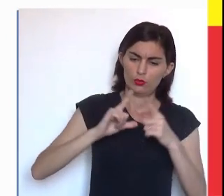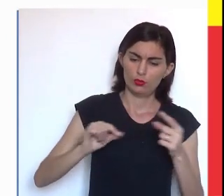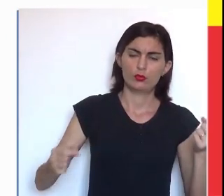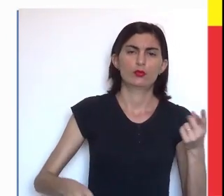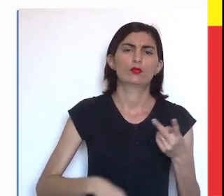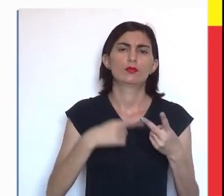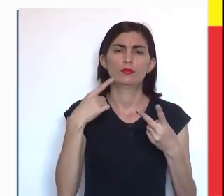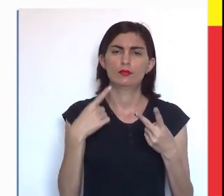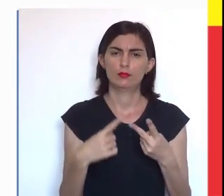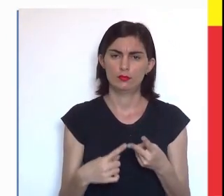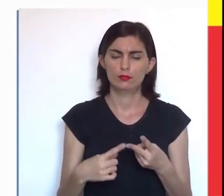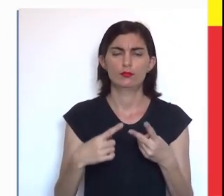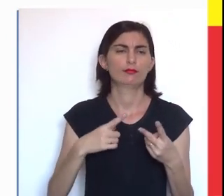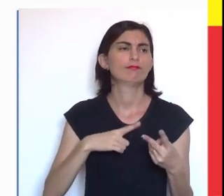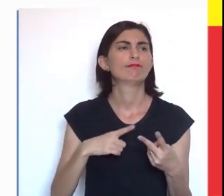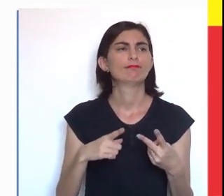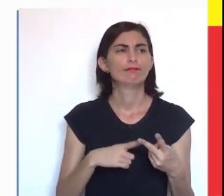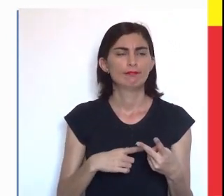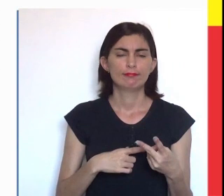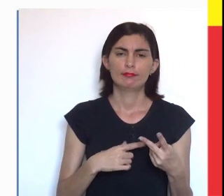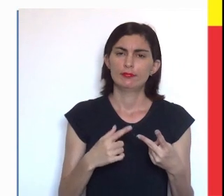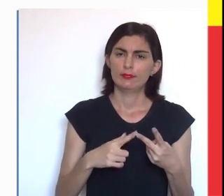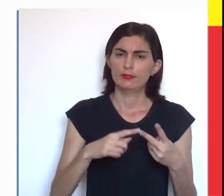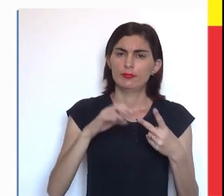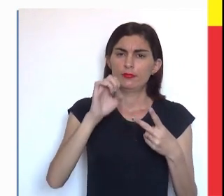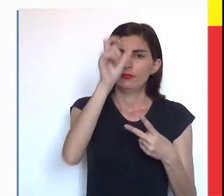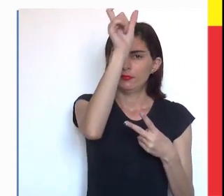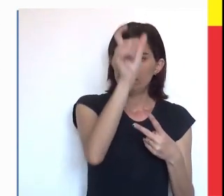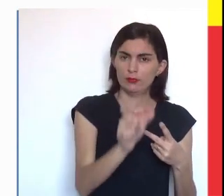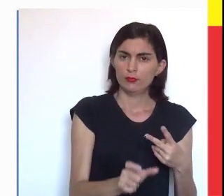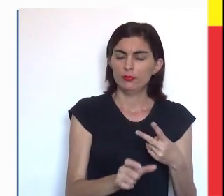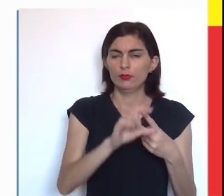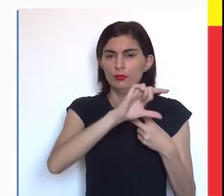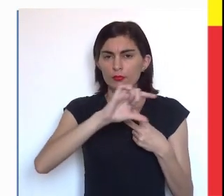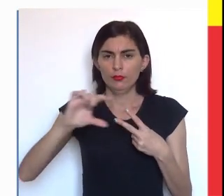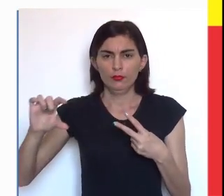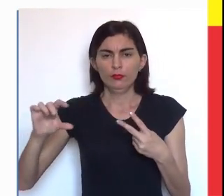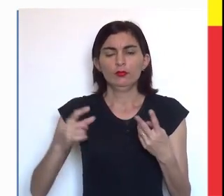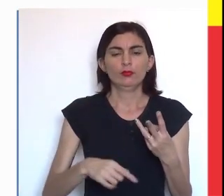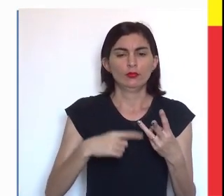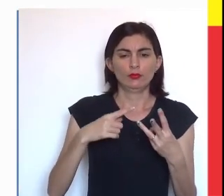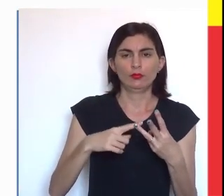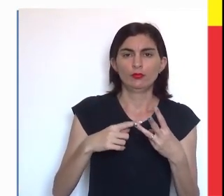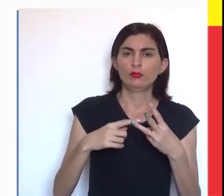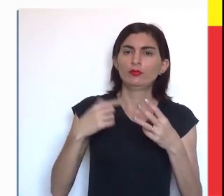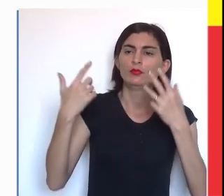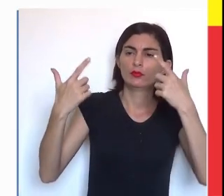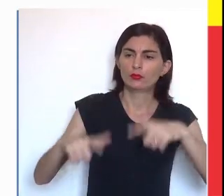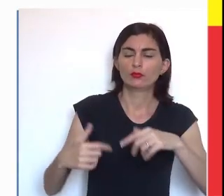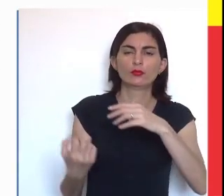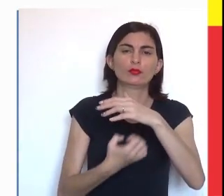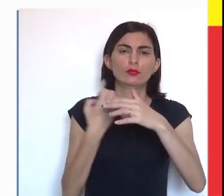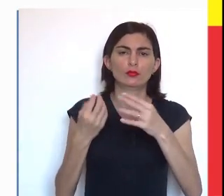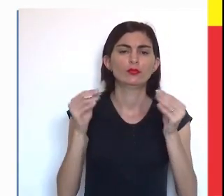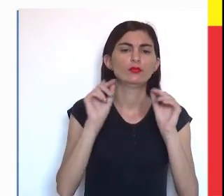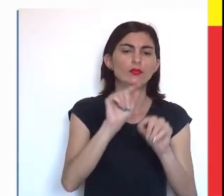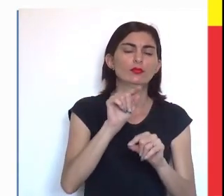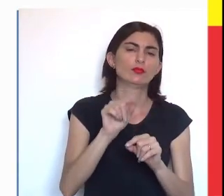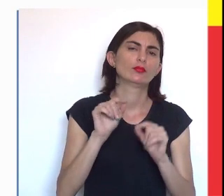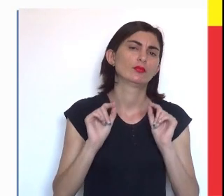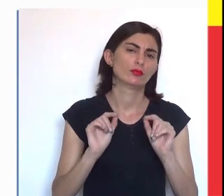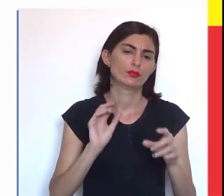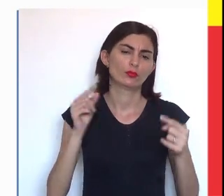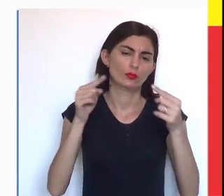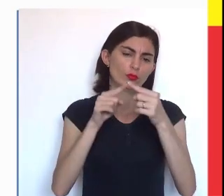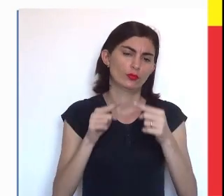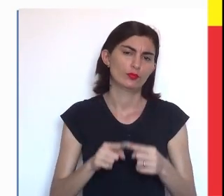legenda, irá ter os eixos, ok? A fonte, nesse caso